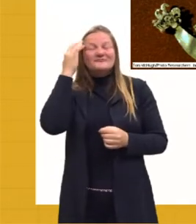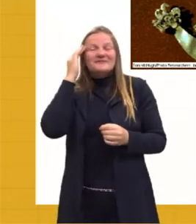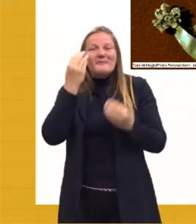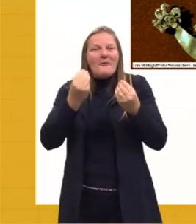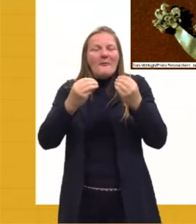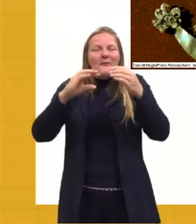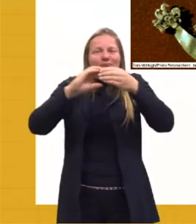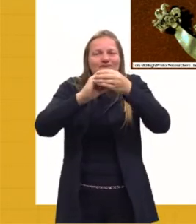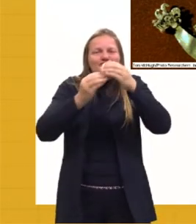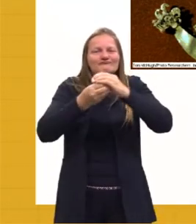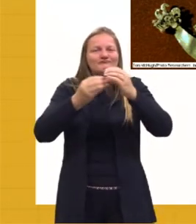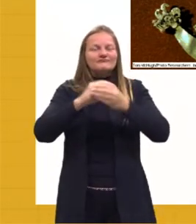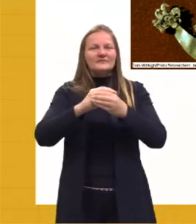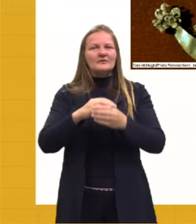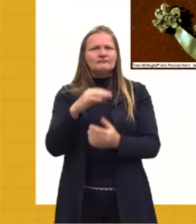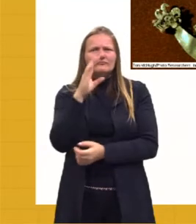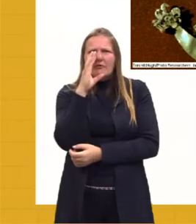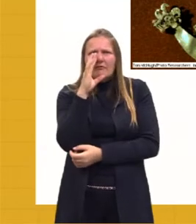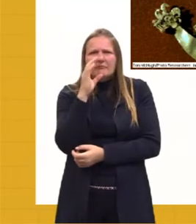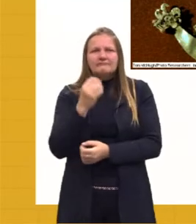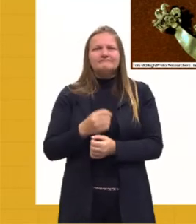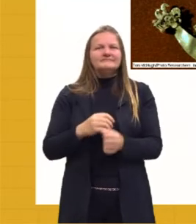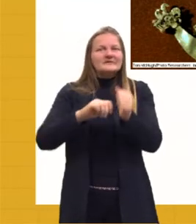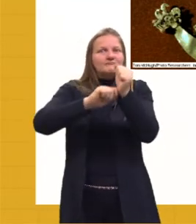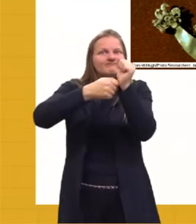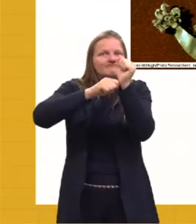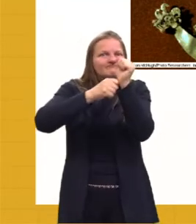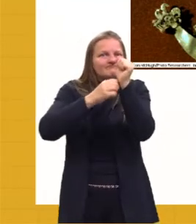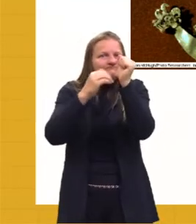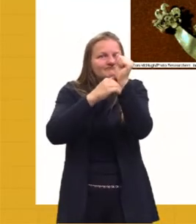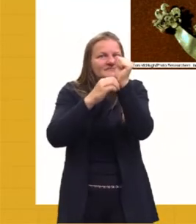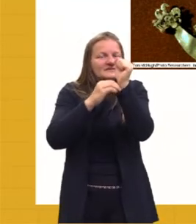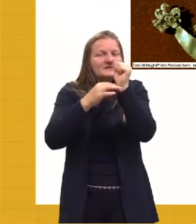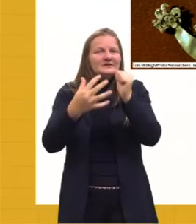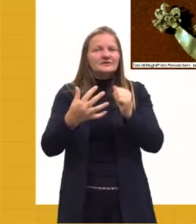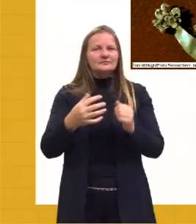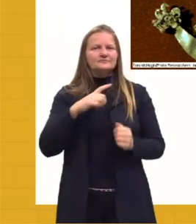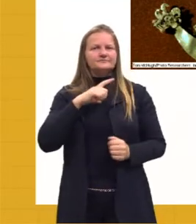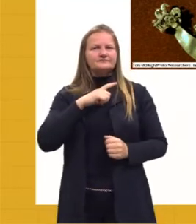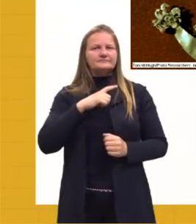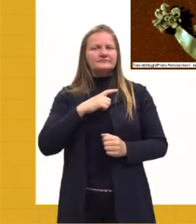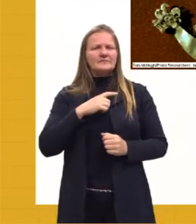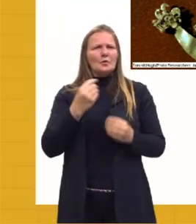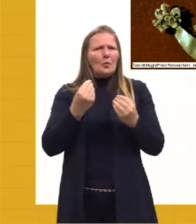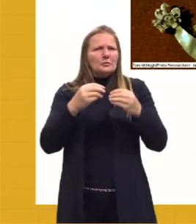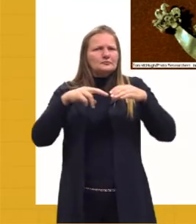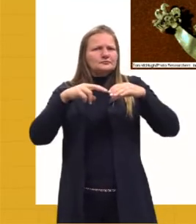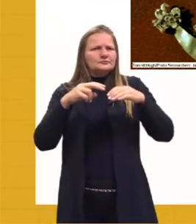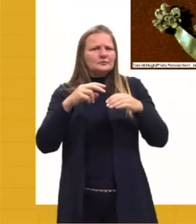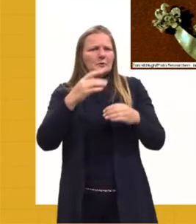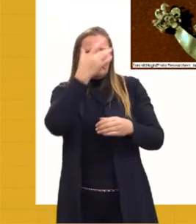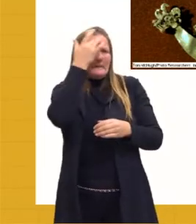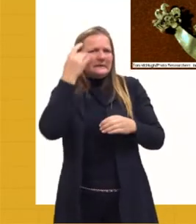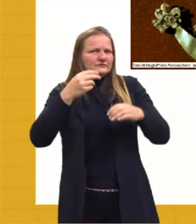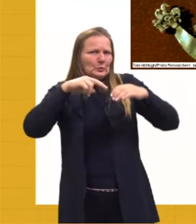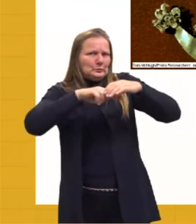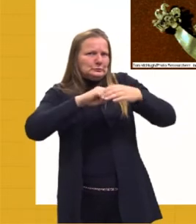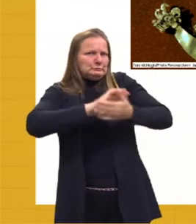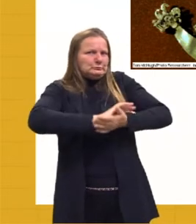de passagem pessoal, elas trazem muitos enigmas, desde sacrifícios humanos em suas religiosidades.